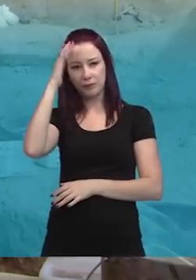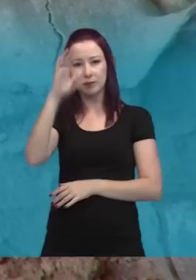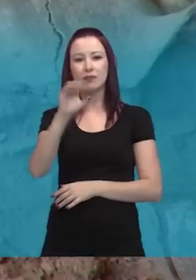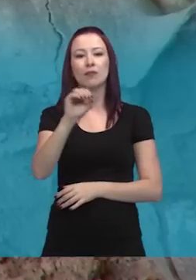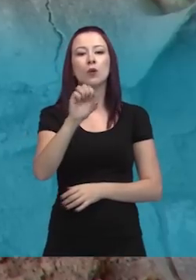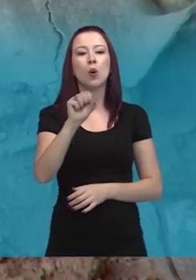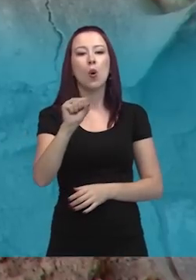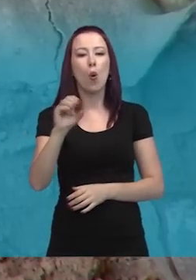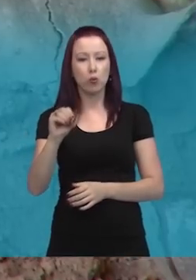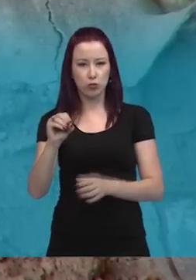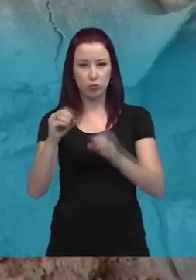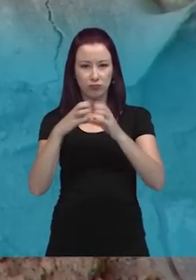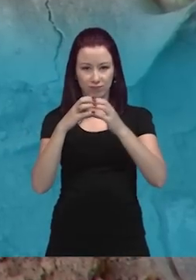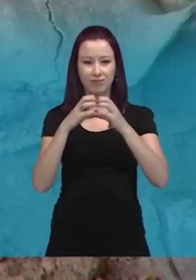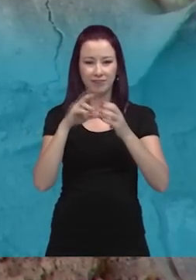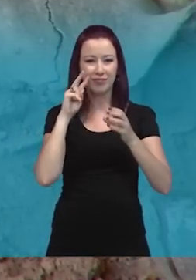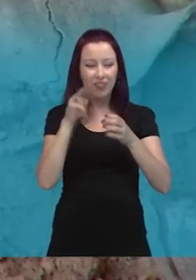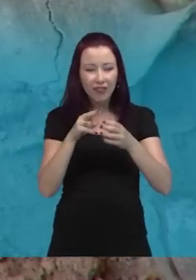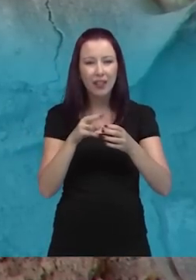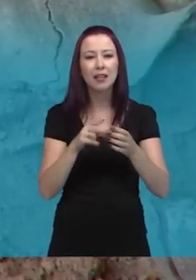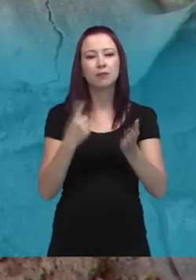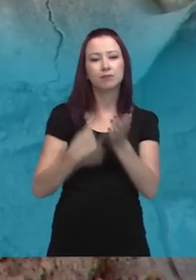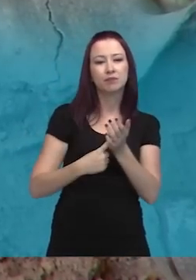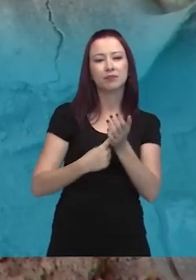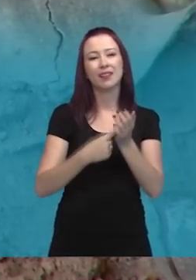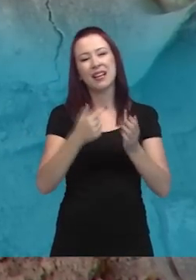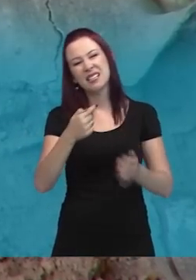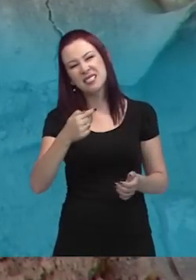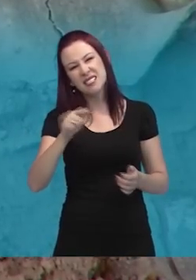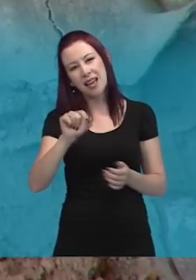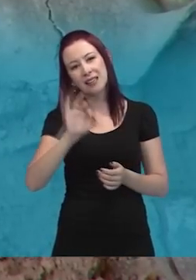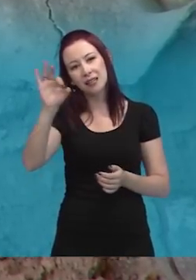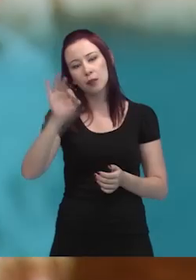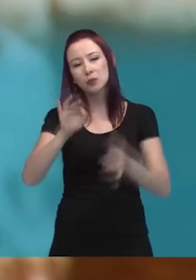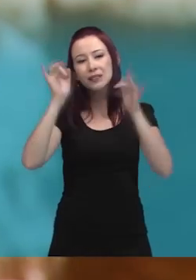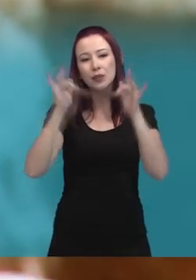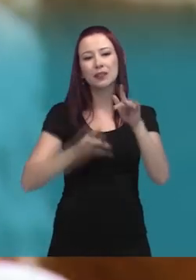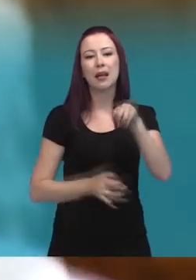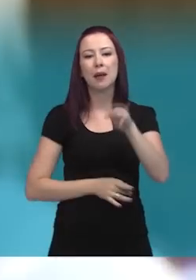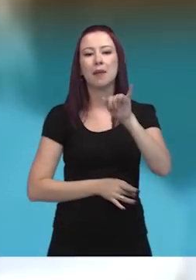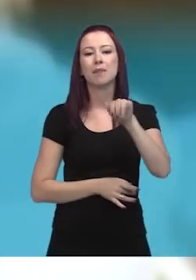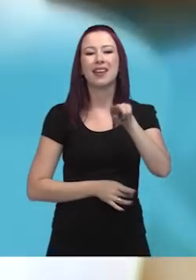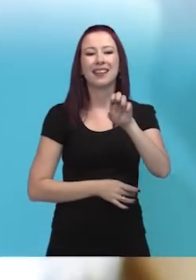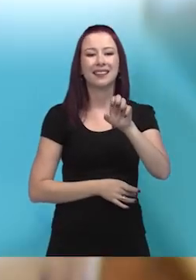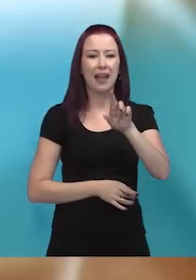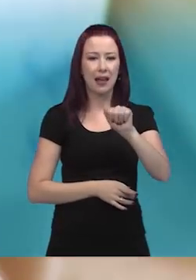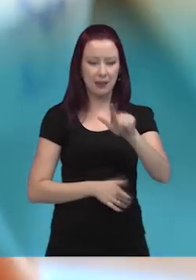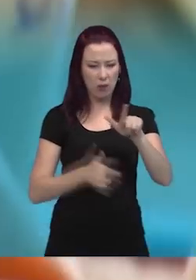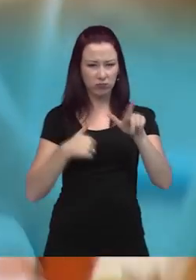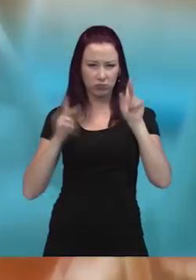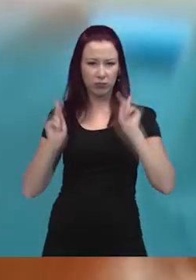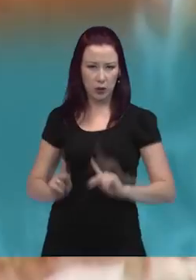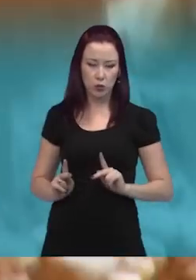que a gente vê palpável, ele é por volta de 65%, 70% de mineral, o nosso osso, de todo mundo.